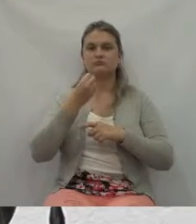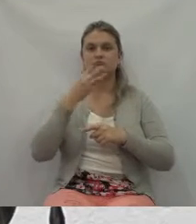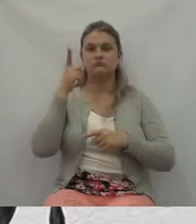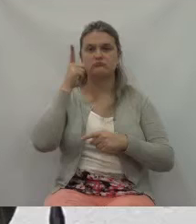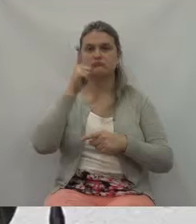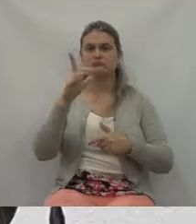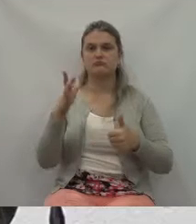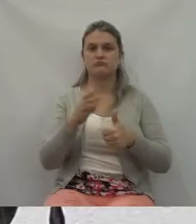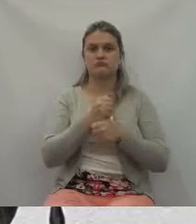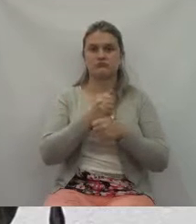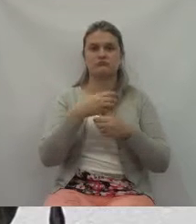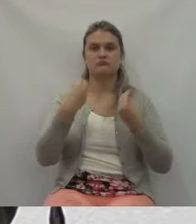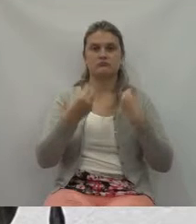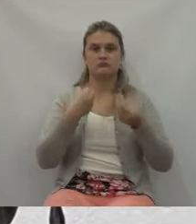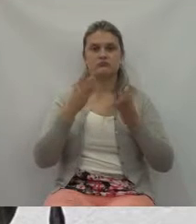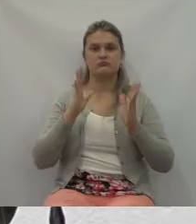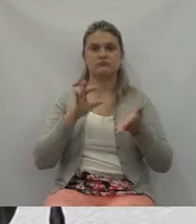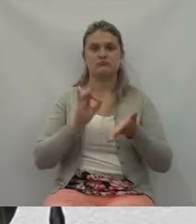colocou,